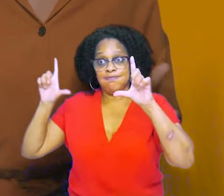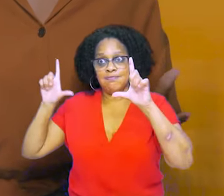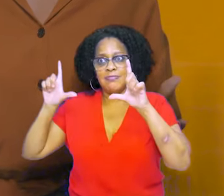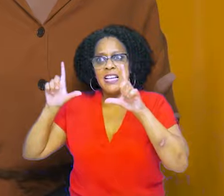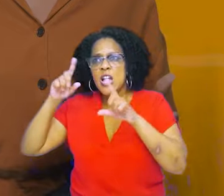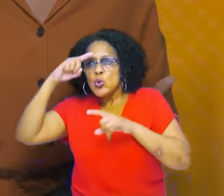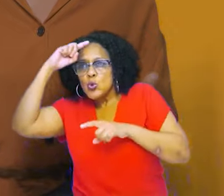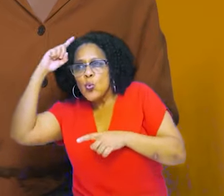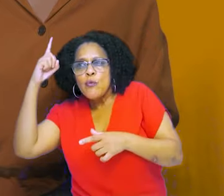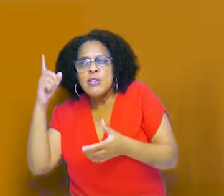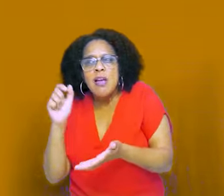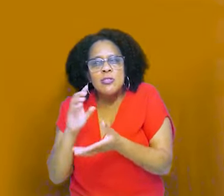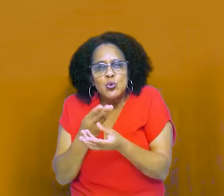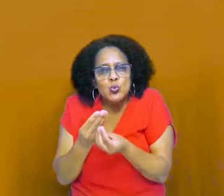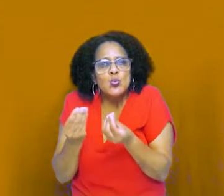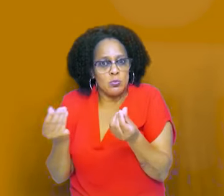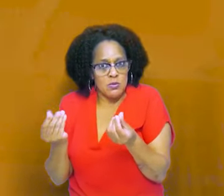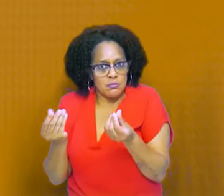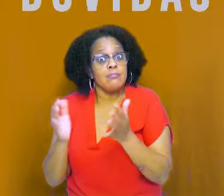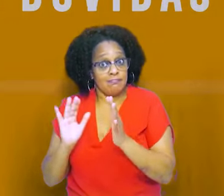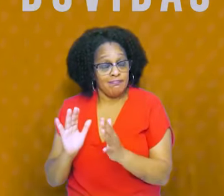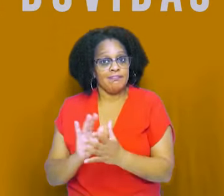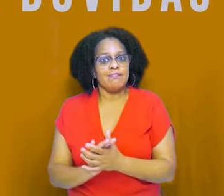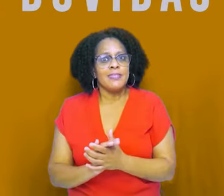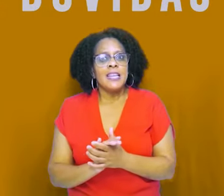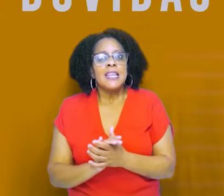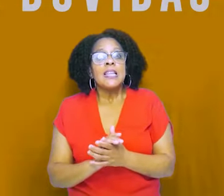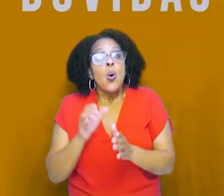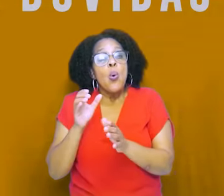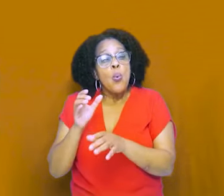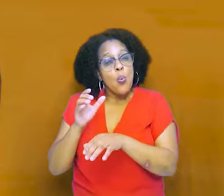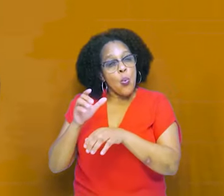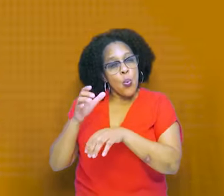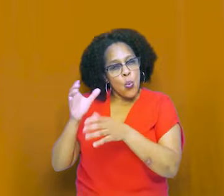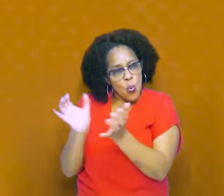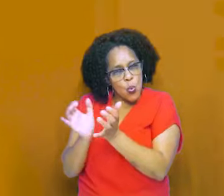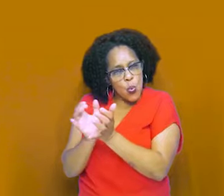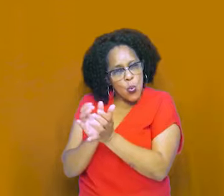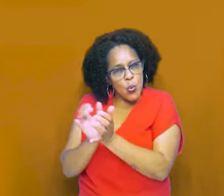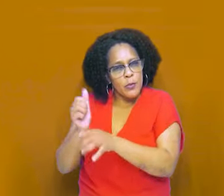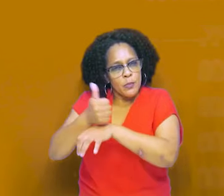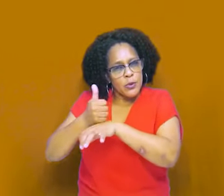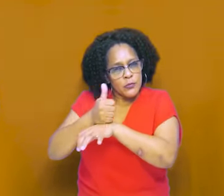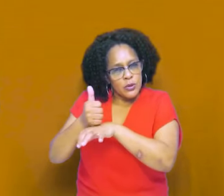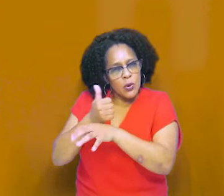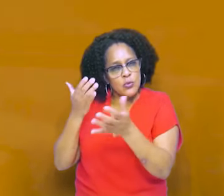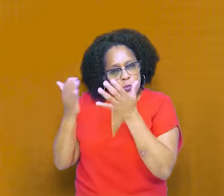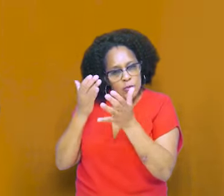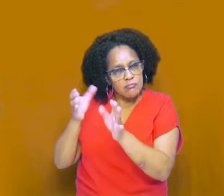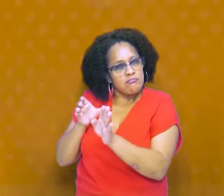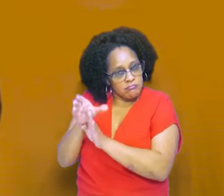deixar evidente, tornar nítido, dirimir dúvidas. Em 2018, todos os